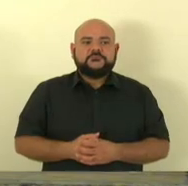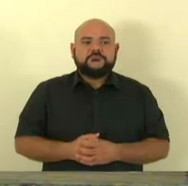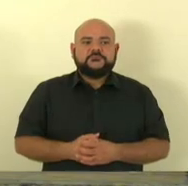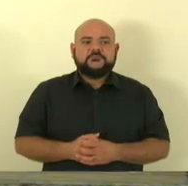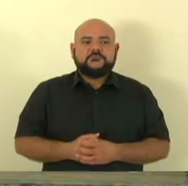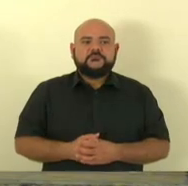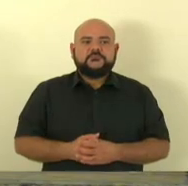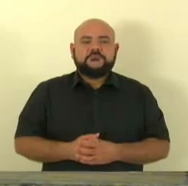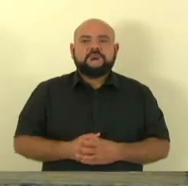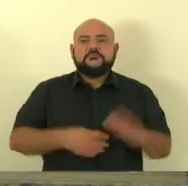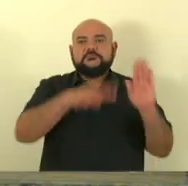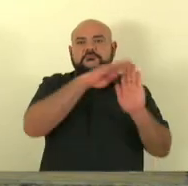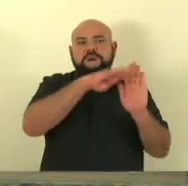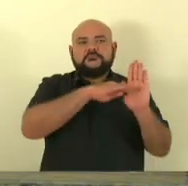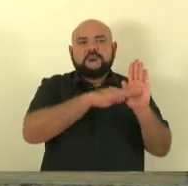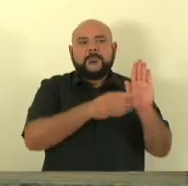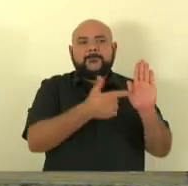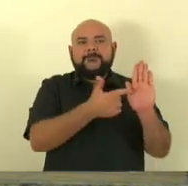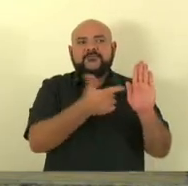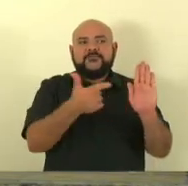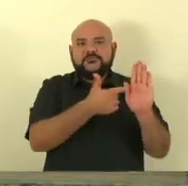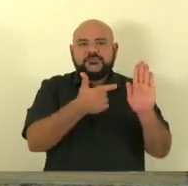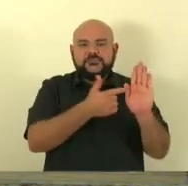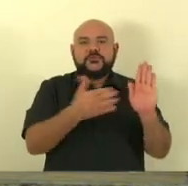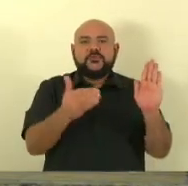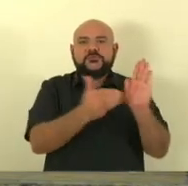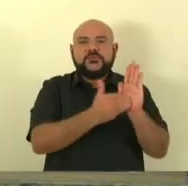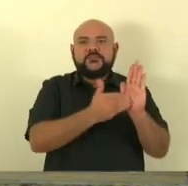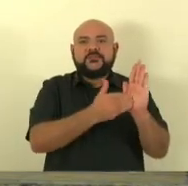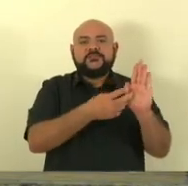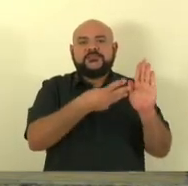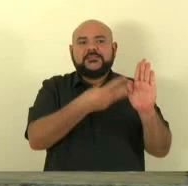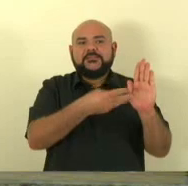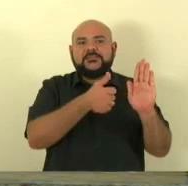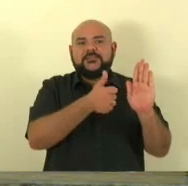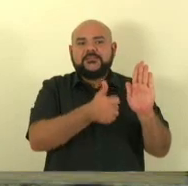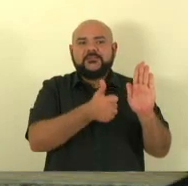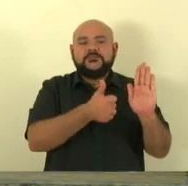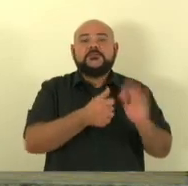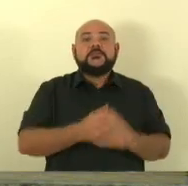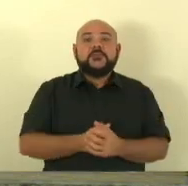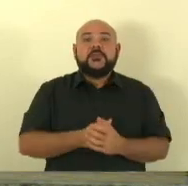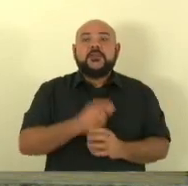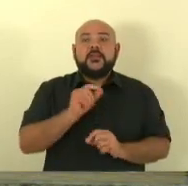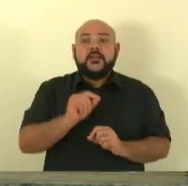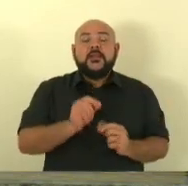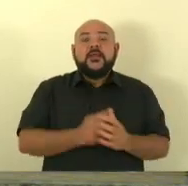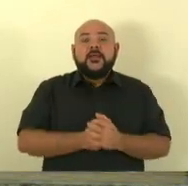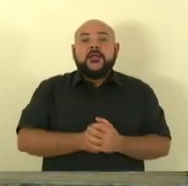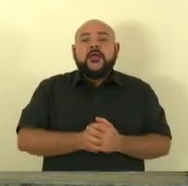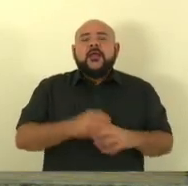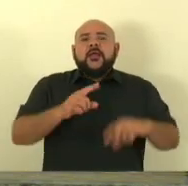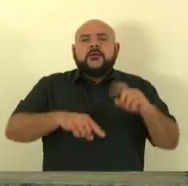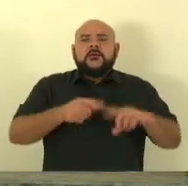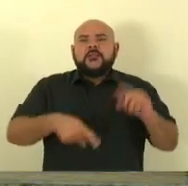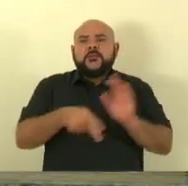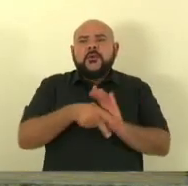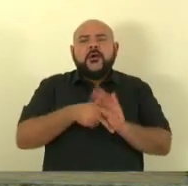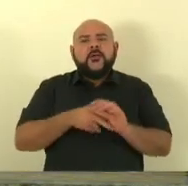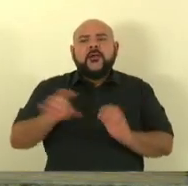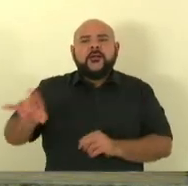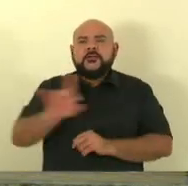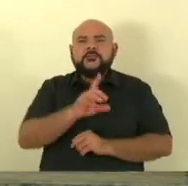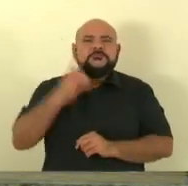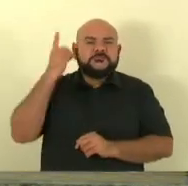Do item 22 ao item 31, tratam-se de indicações dos senhores e senhoras deputadas.